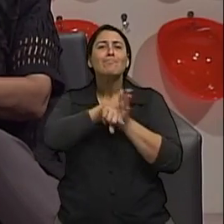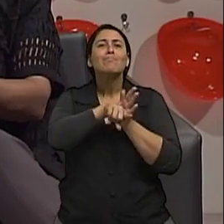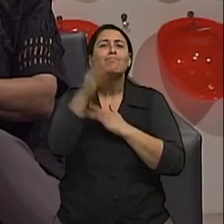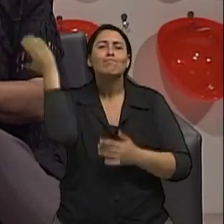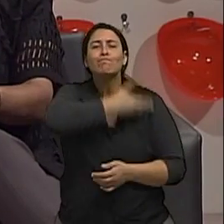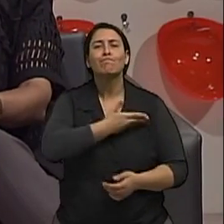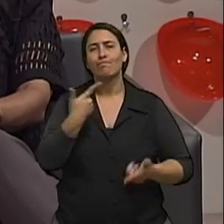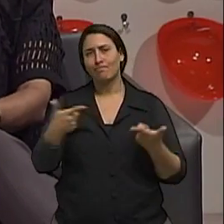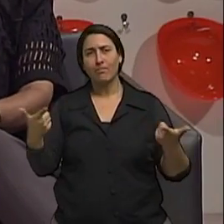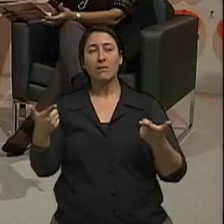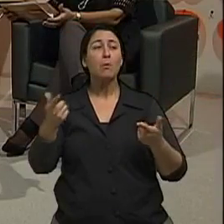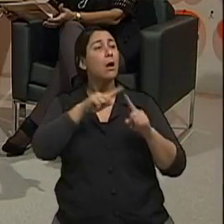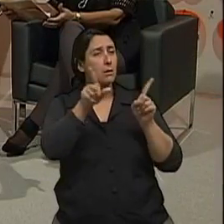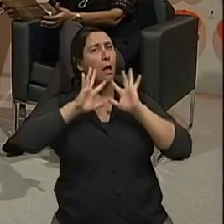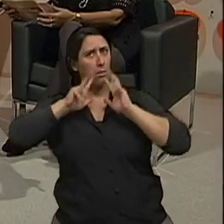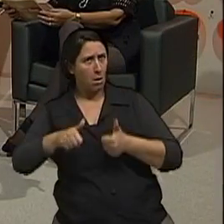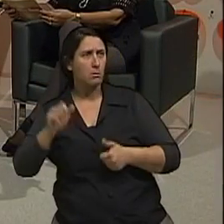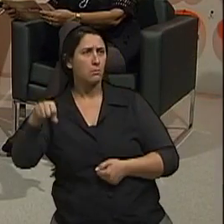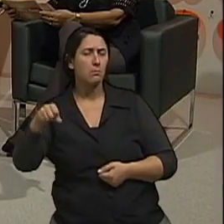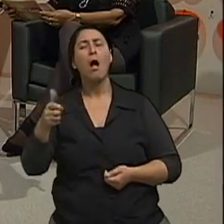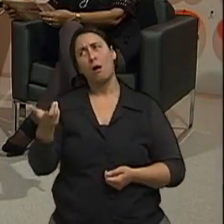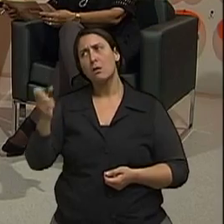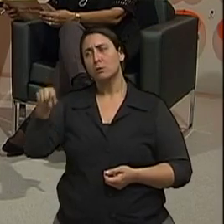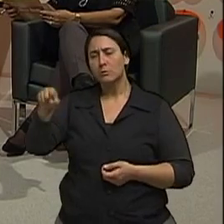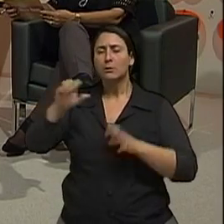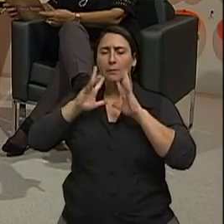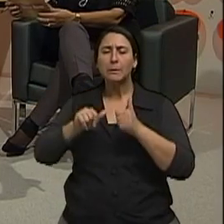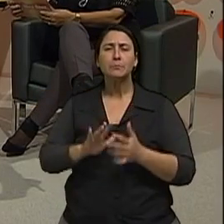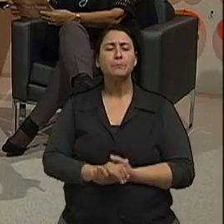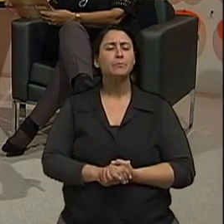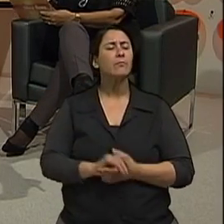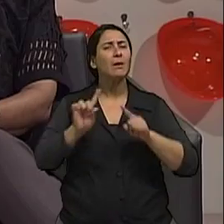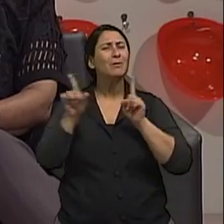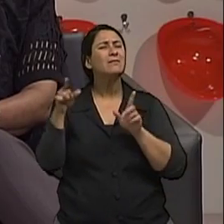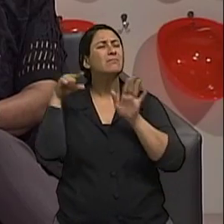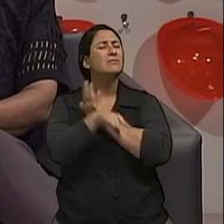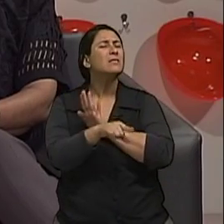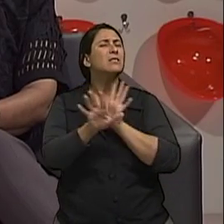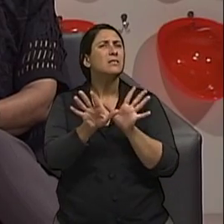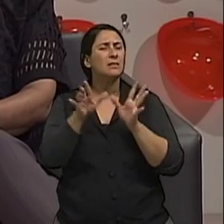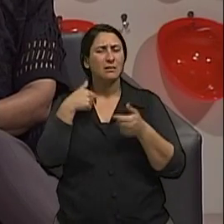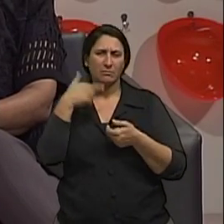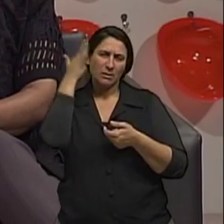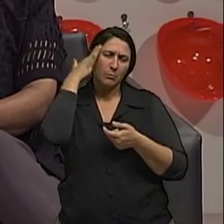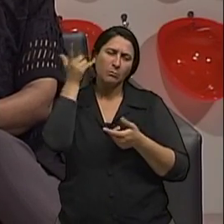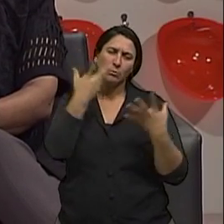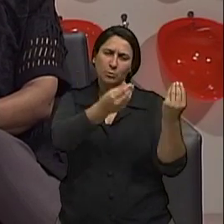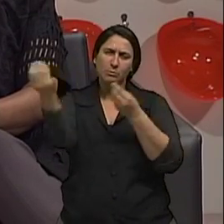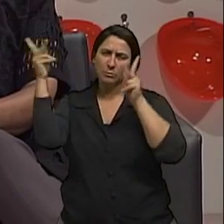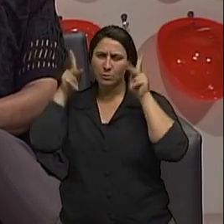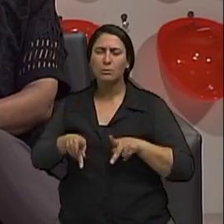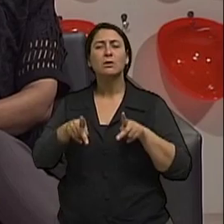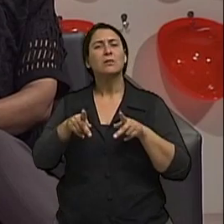Realmente, com animais é o que se faz. Exatamente. Há muitos e muitos anos. Doutor, mas essa questão agora eu vou falar para os nossos amigos